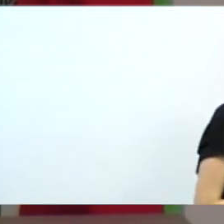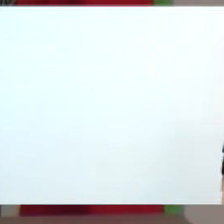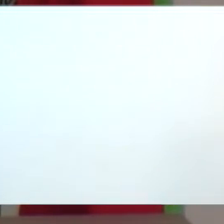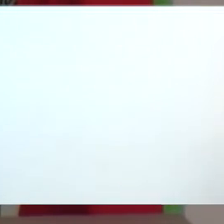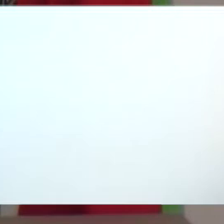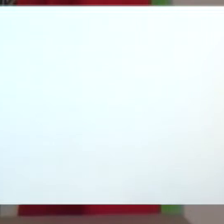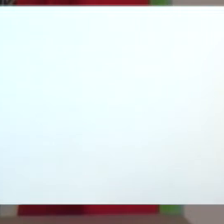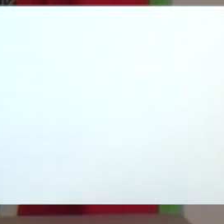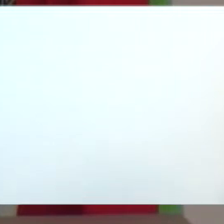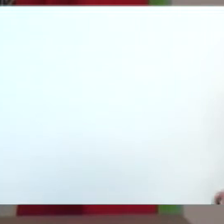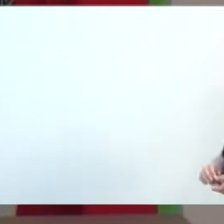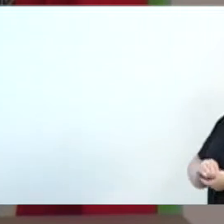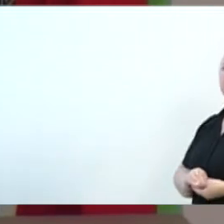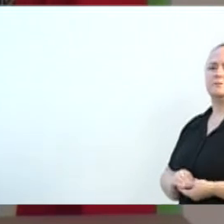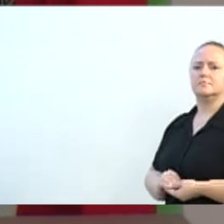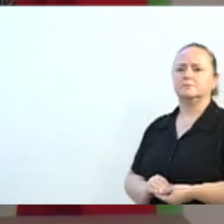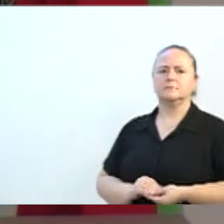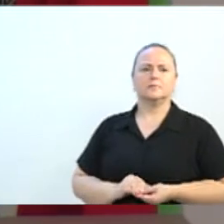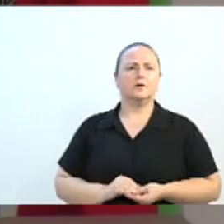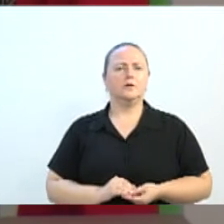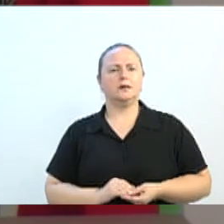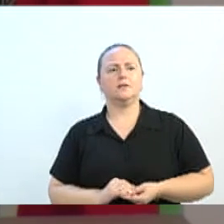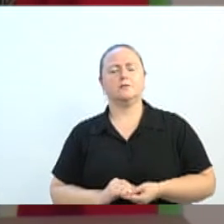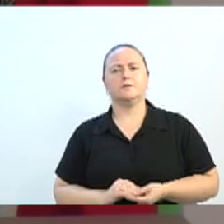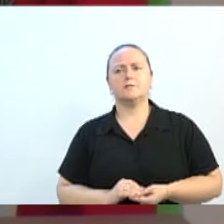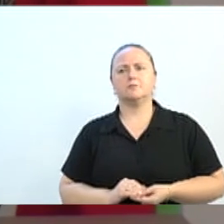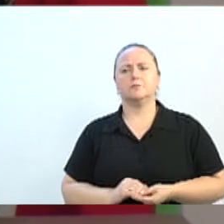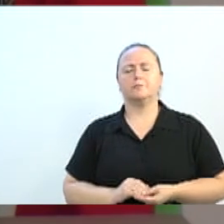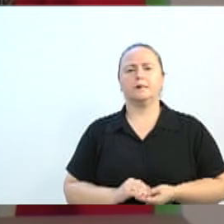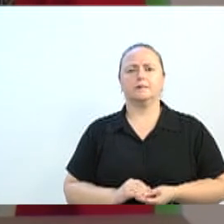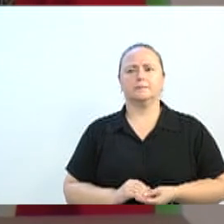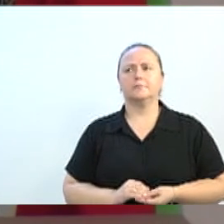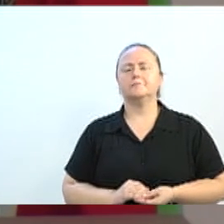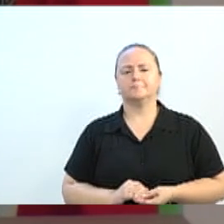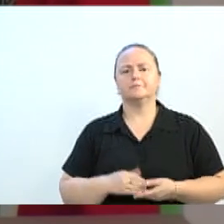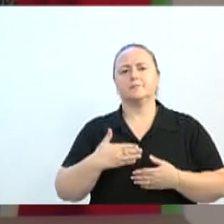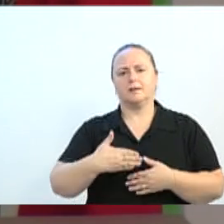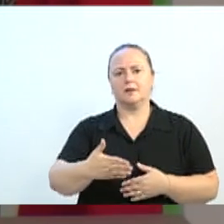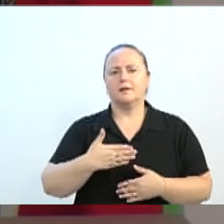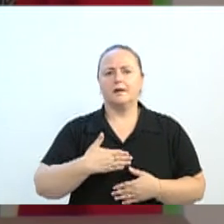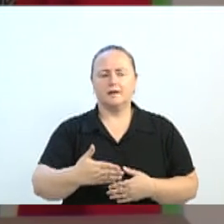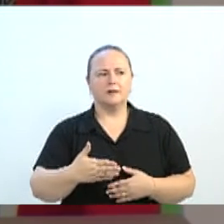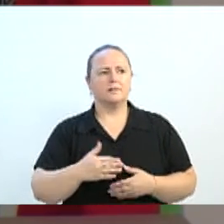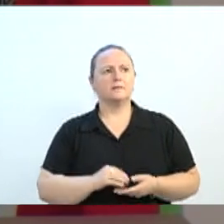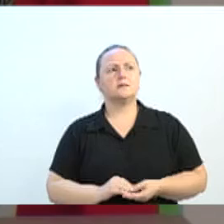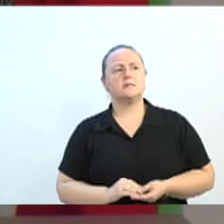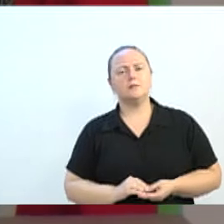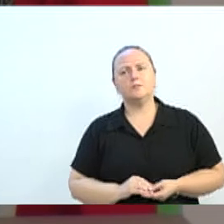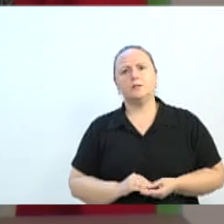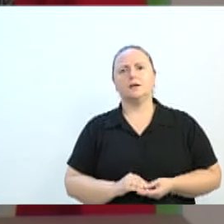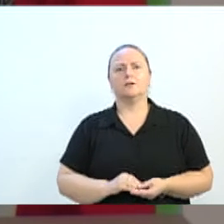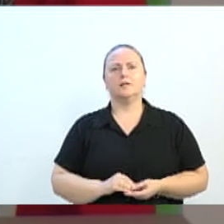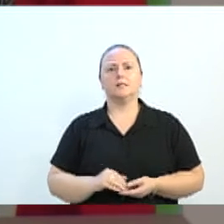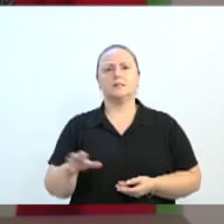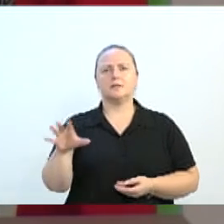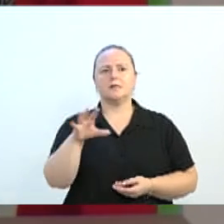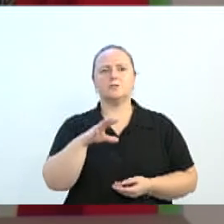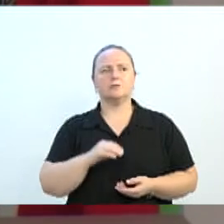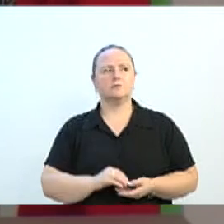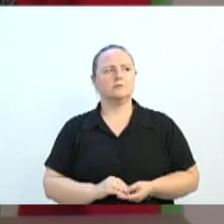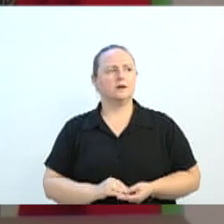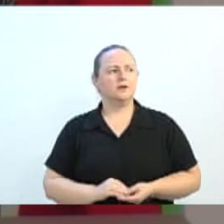destaque. E aqui, em relação à Casa dos Servidores Públicos, para que essas sessões estejam acontecendo, a gente tem profissionais altamente